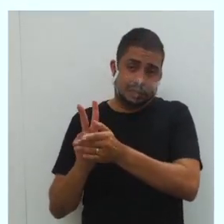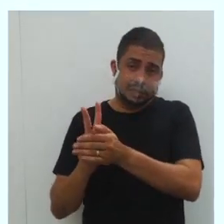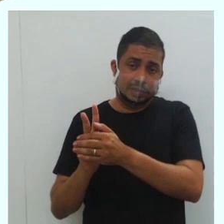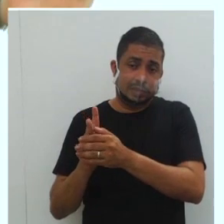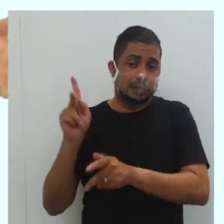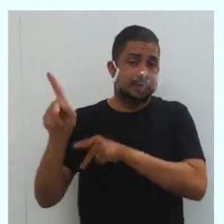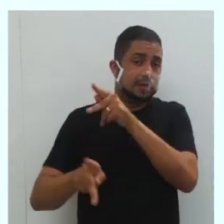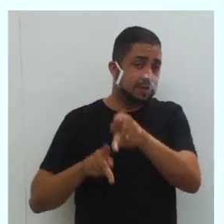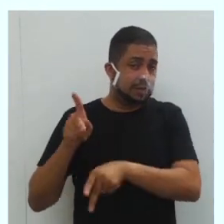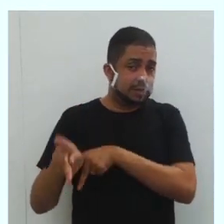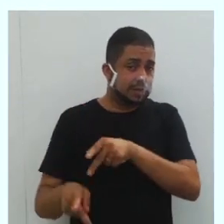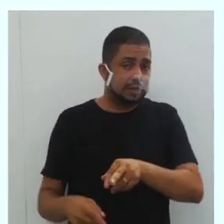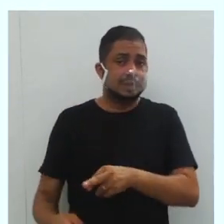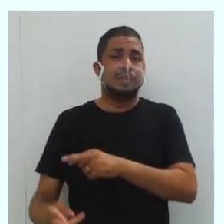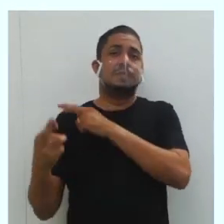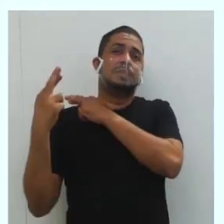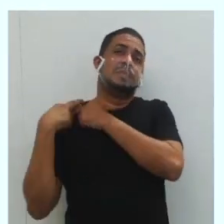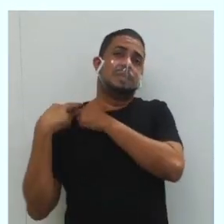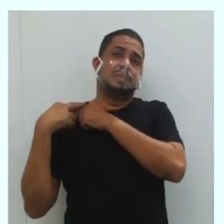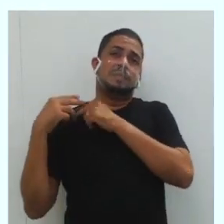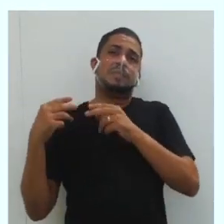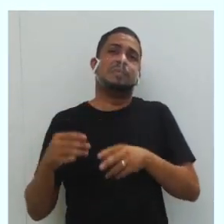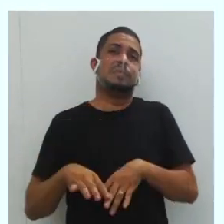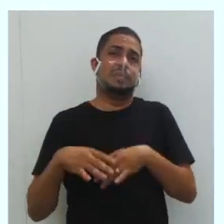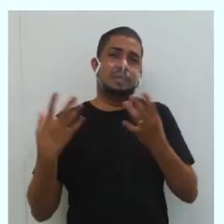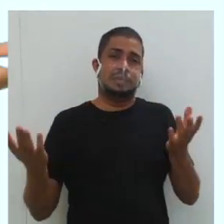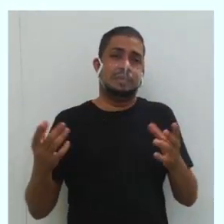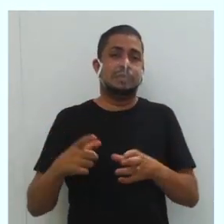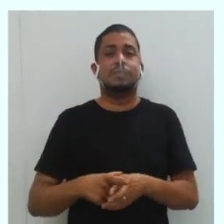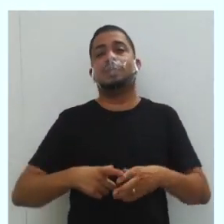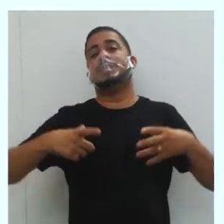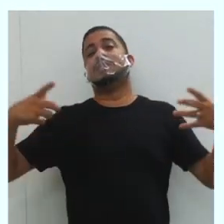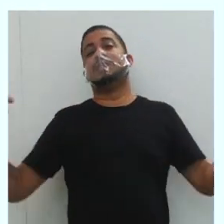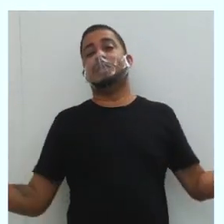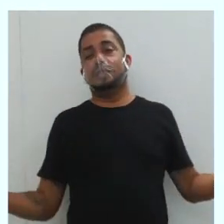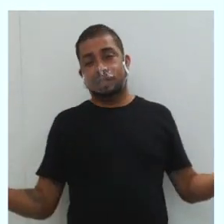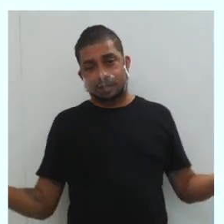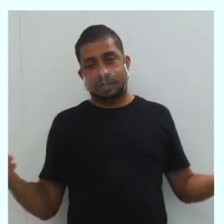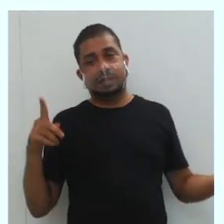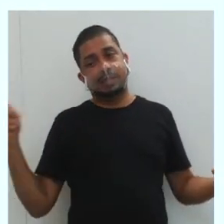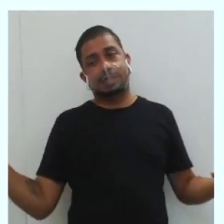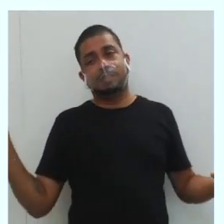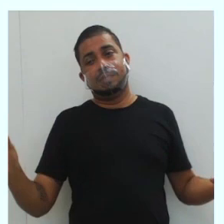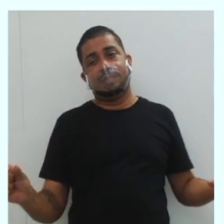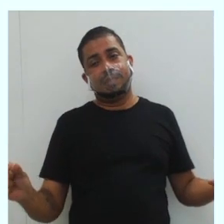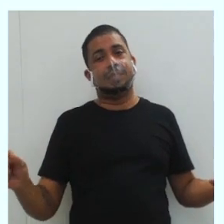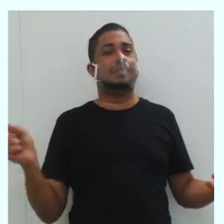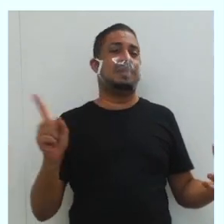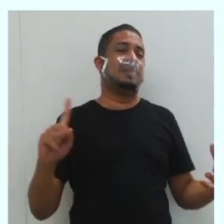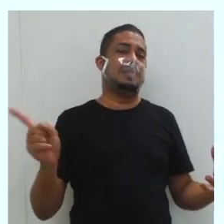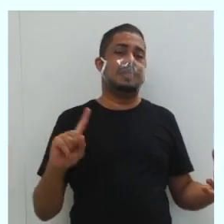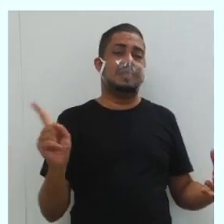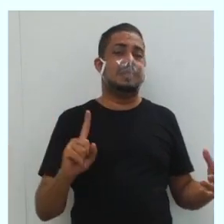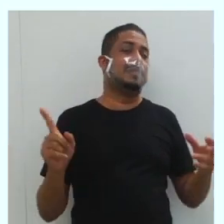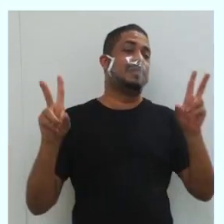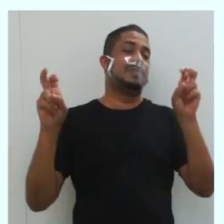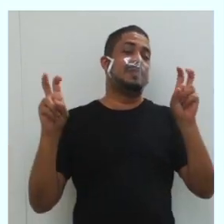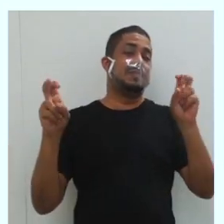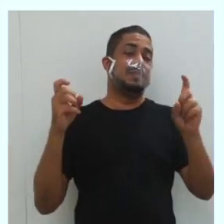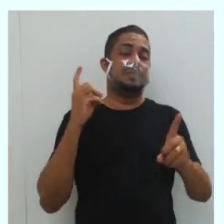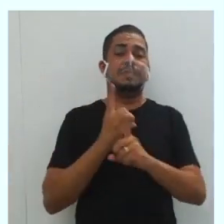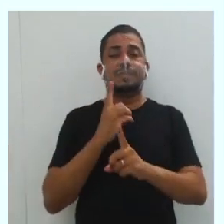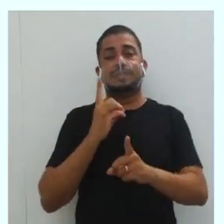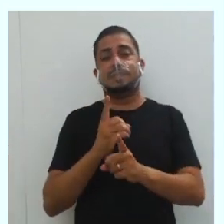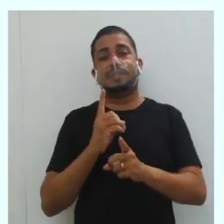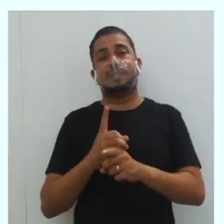os povos indígenas aí representados, seriam que as maiorias, e eles as minorias. Mas, nesse caso, nós estamos